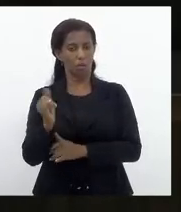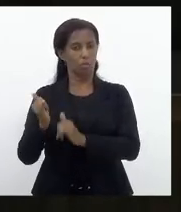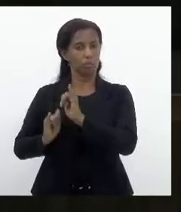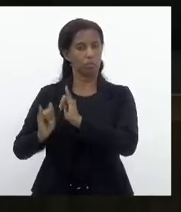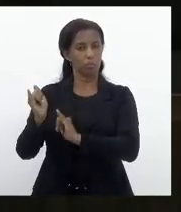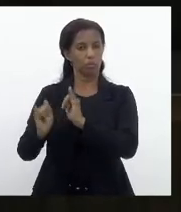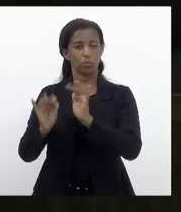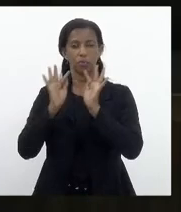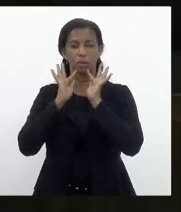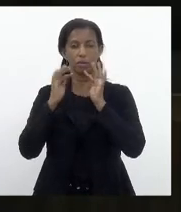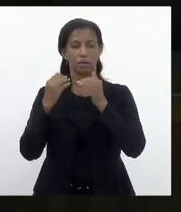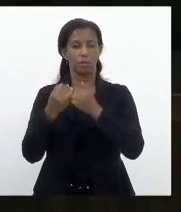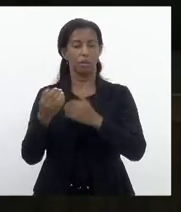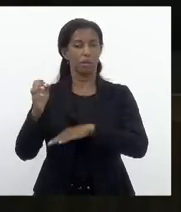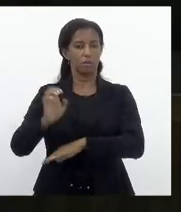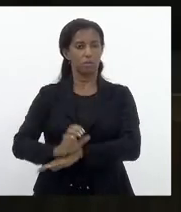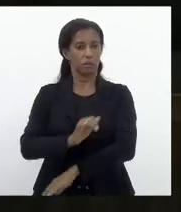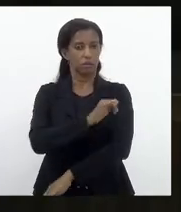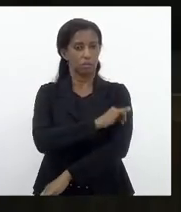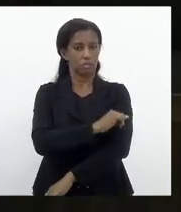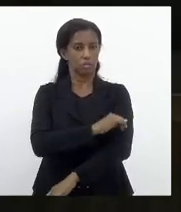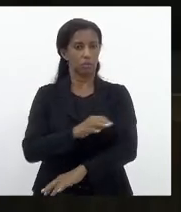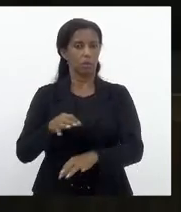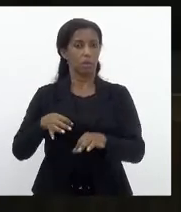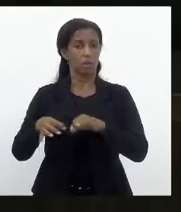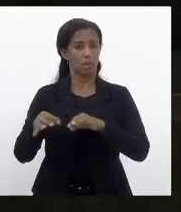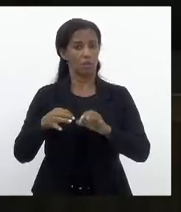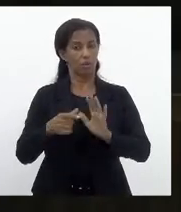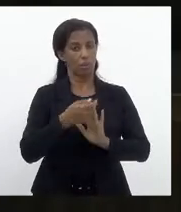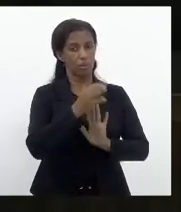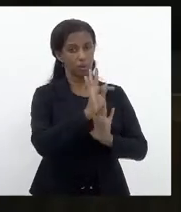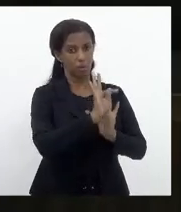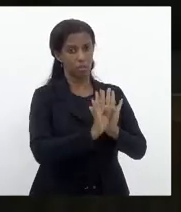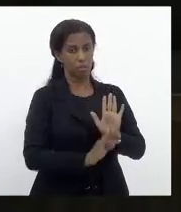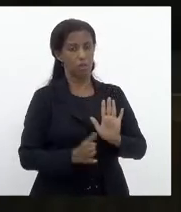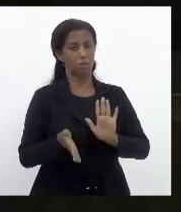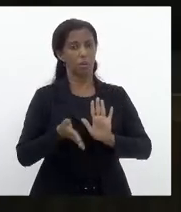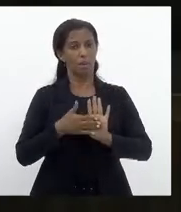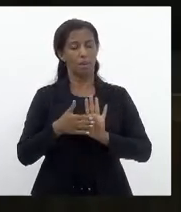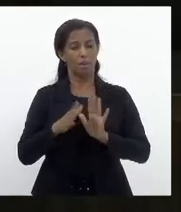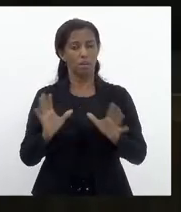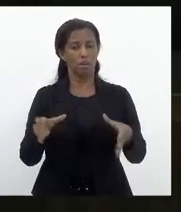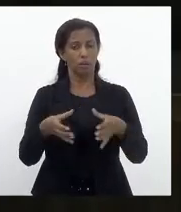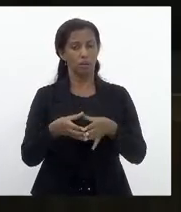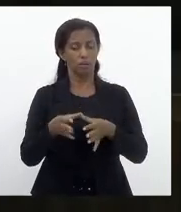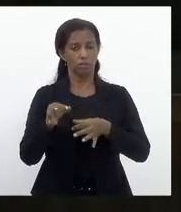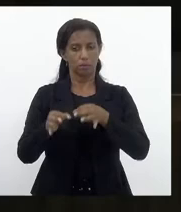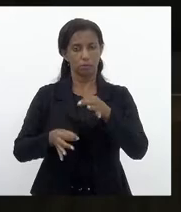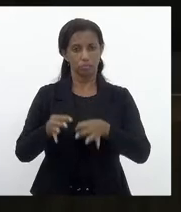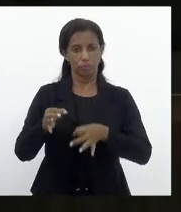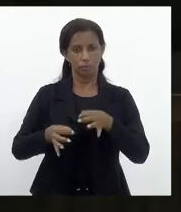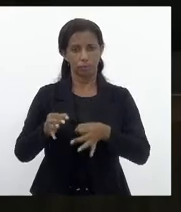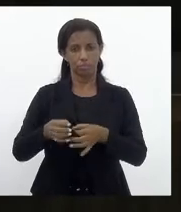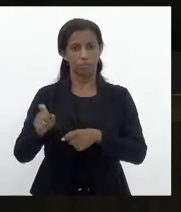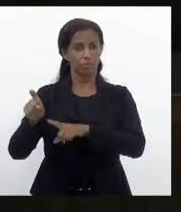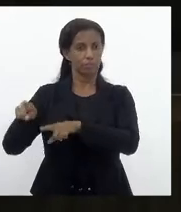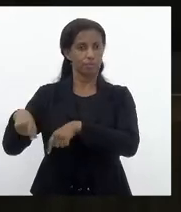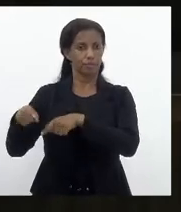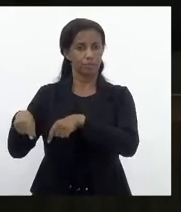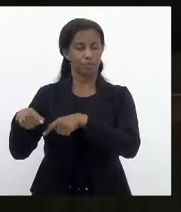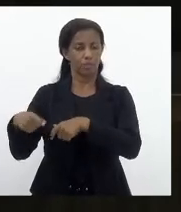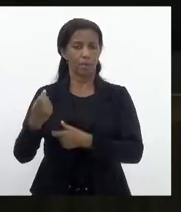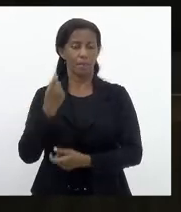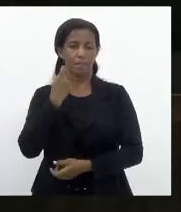no estado do Rio de Janeiro, na forma que é menciona. Pendente o parecido das comissões de Constituição e Justiça, de agricultura,